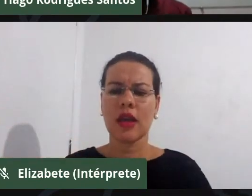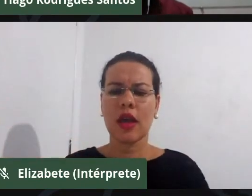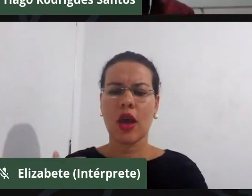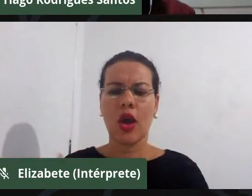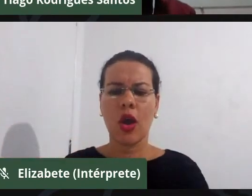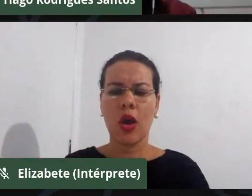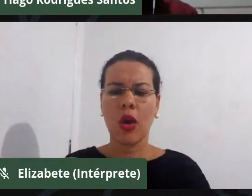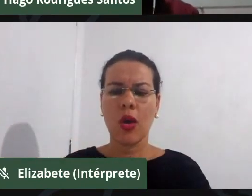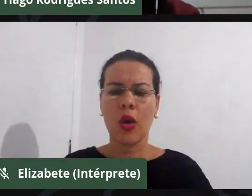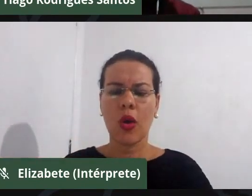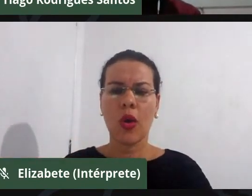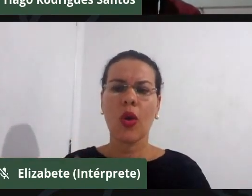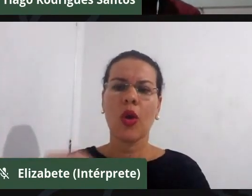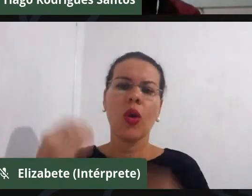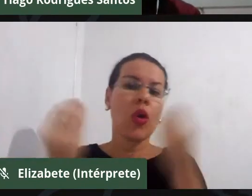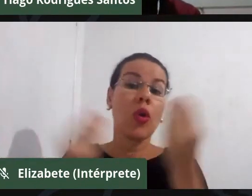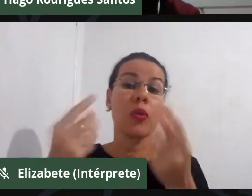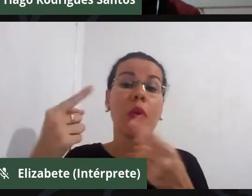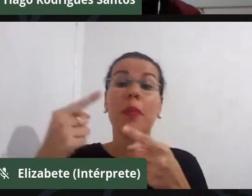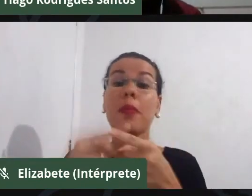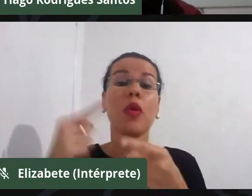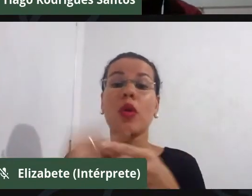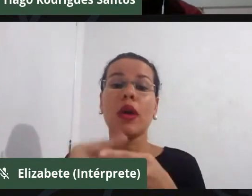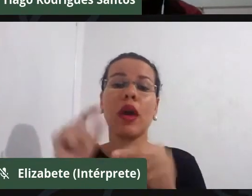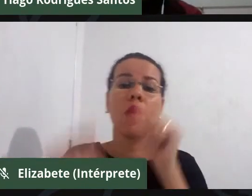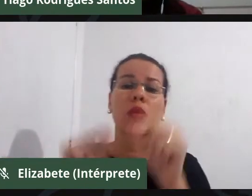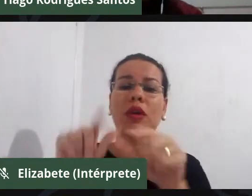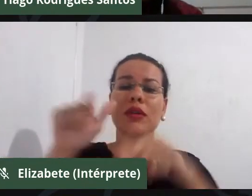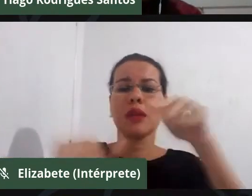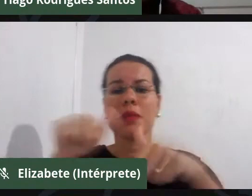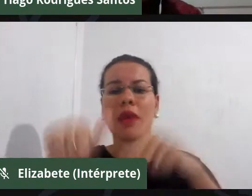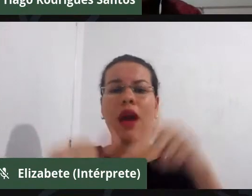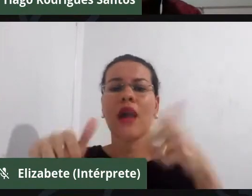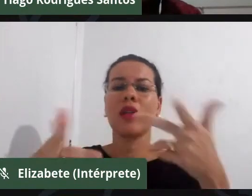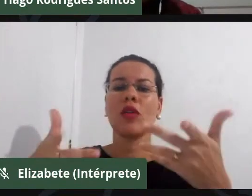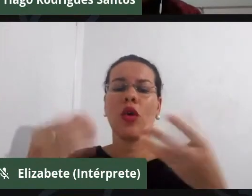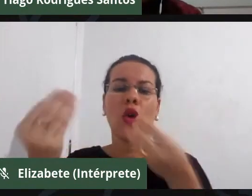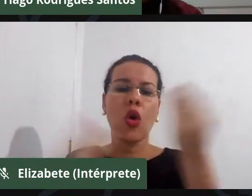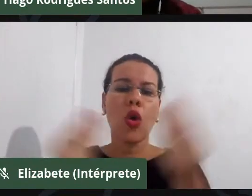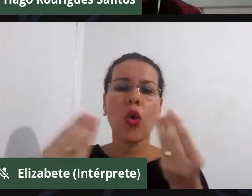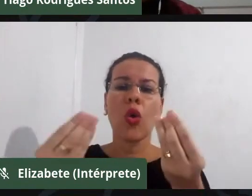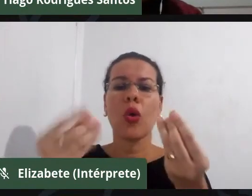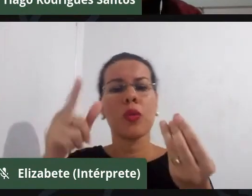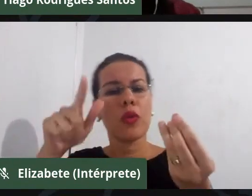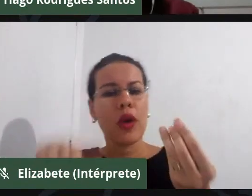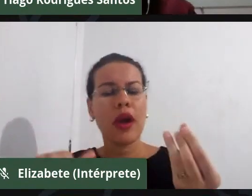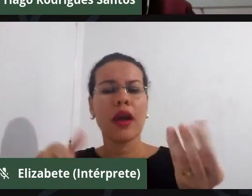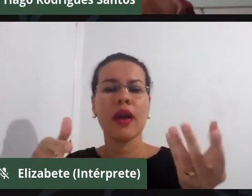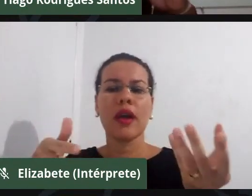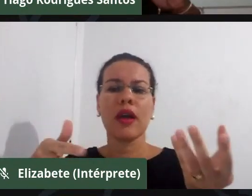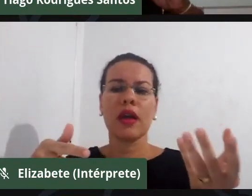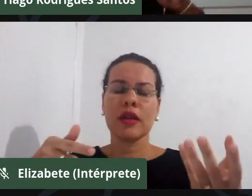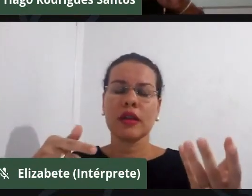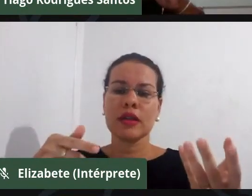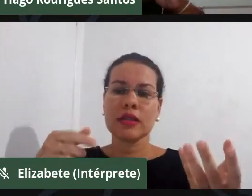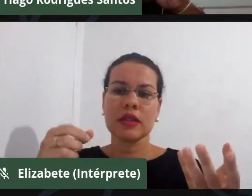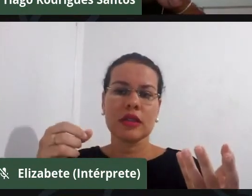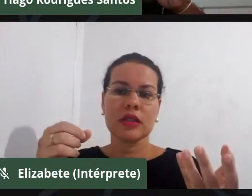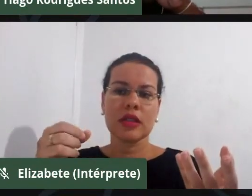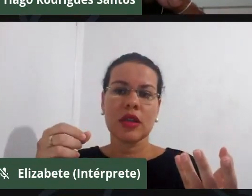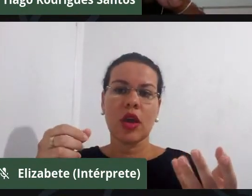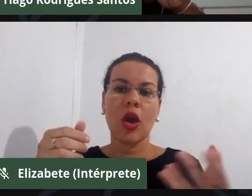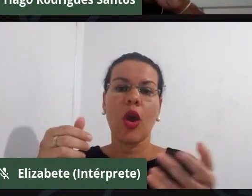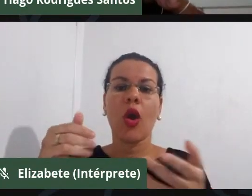do porquê, do trabalho, de como ele foi pensado e foi construído? O programa